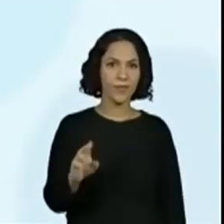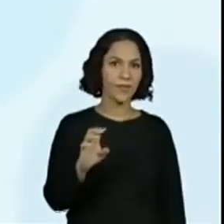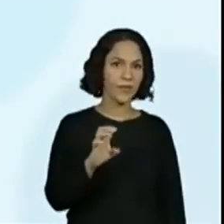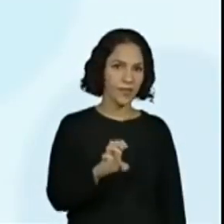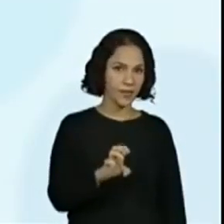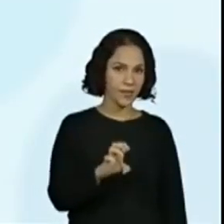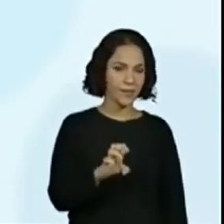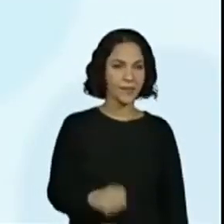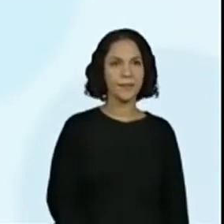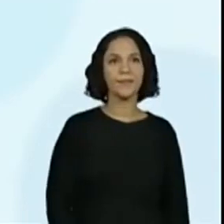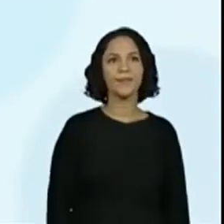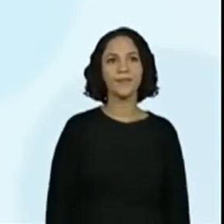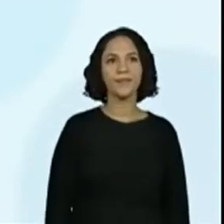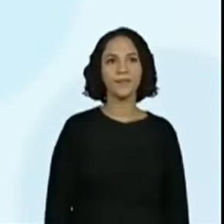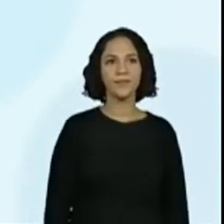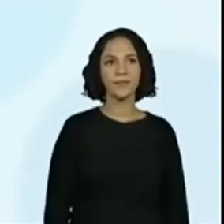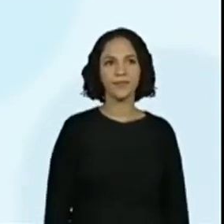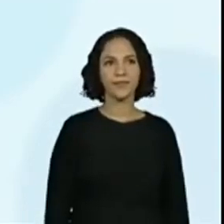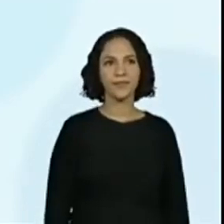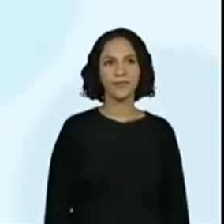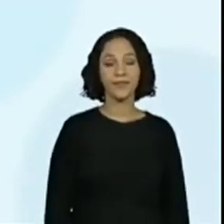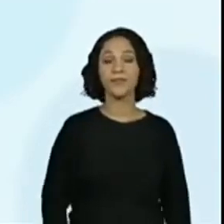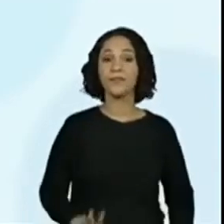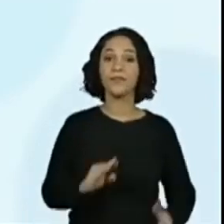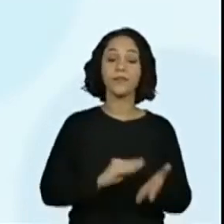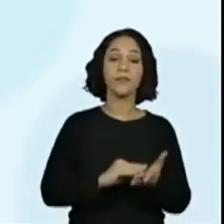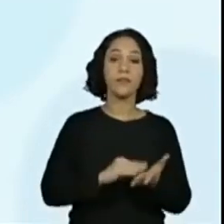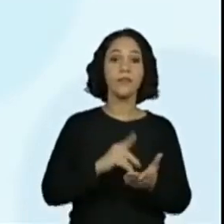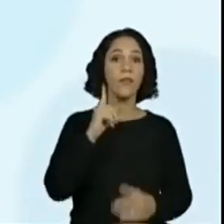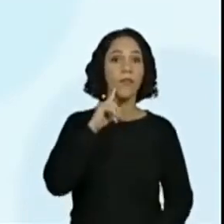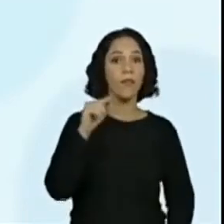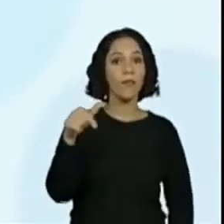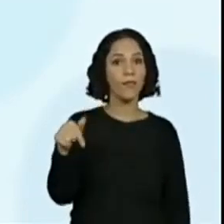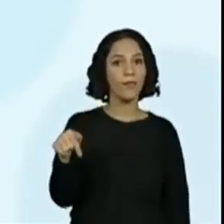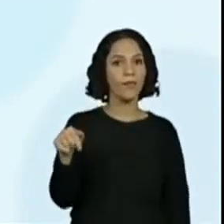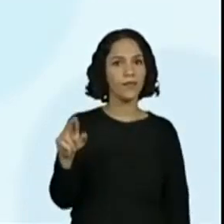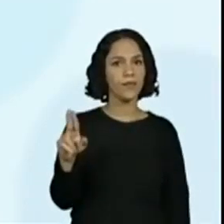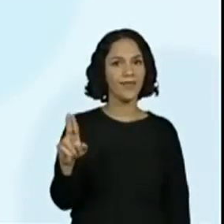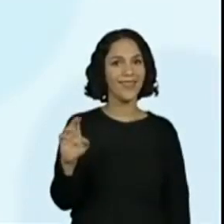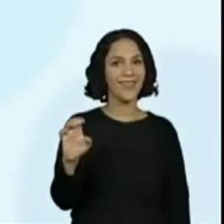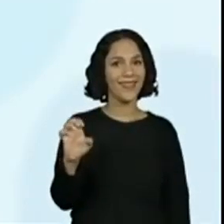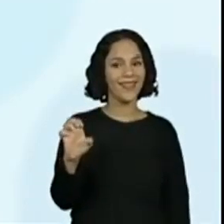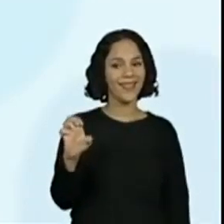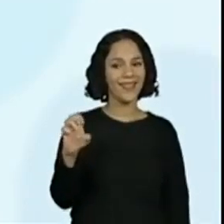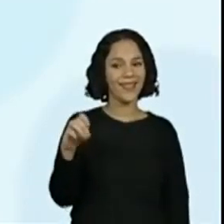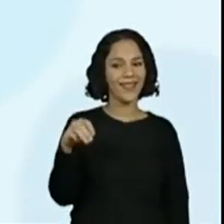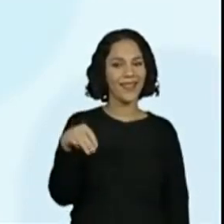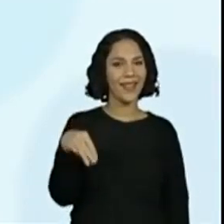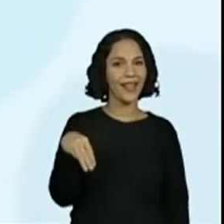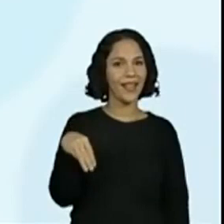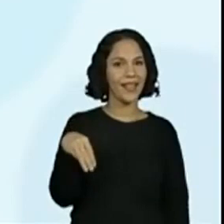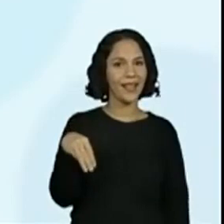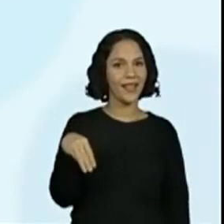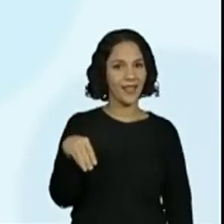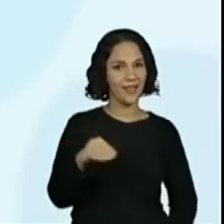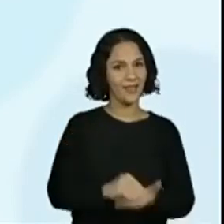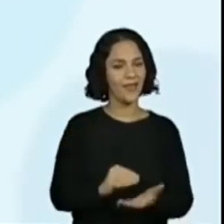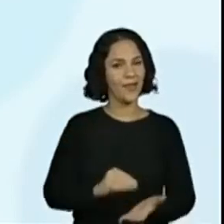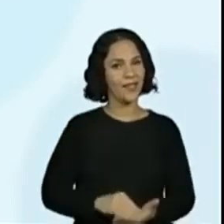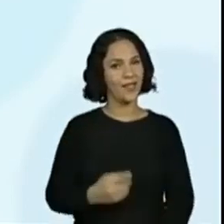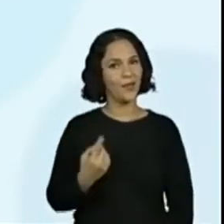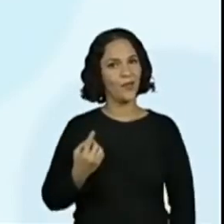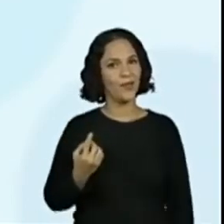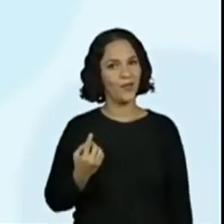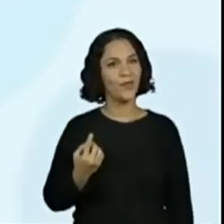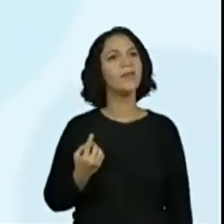Q. Só que aqui... Eu preciso do quem. Tá faltando a última. Eu escrevi três letras. Tem que ter mais uma. Sim. E essa turma é